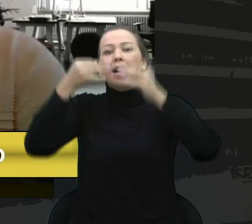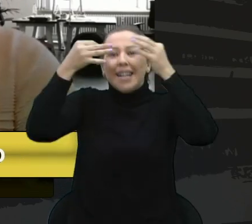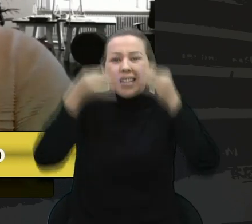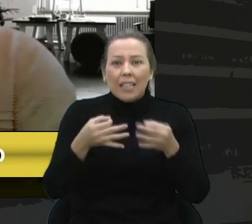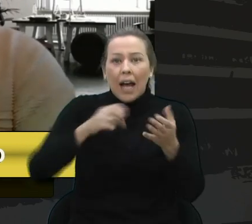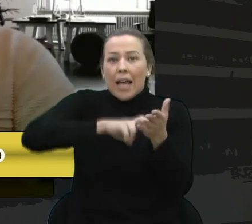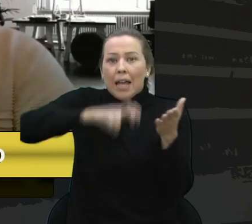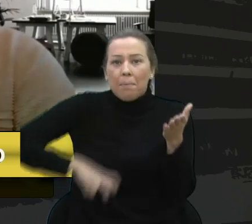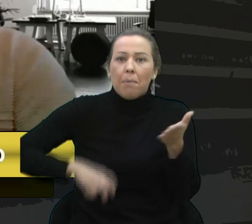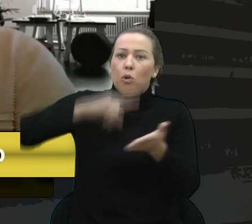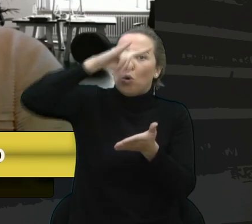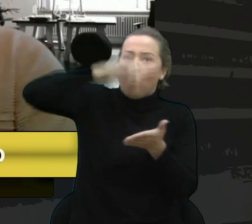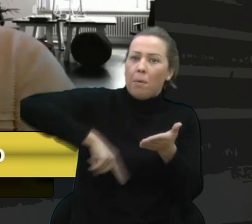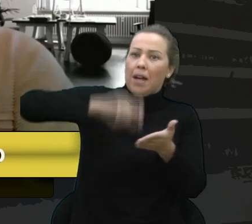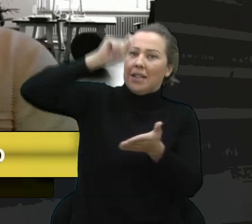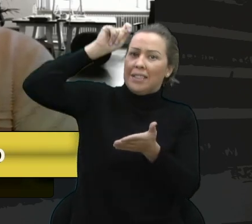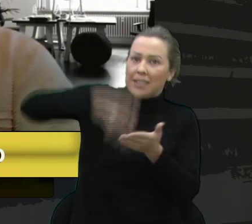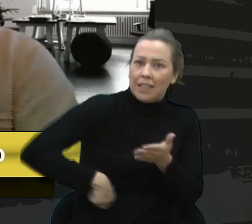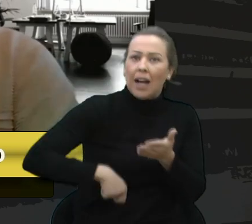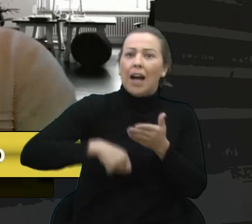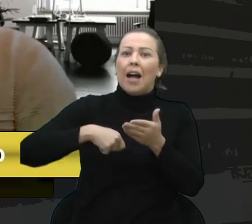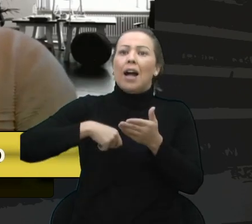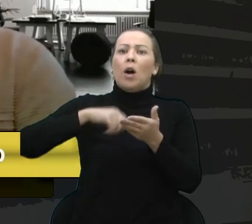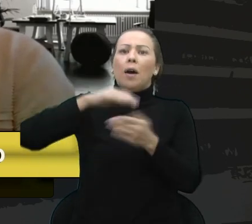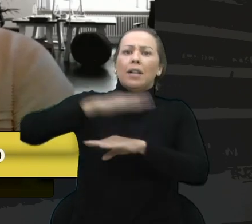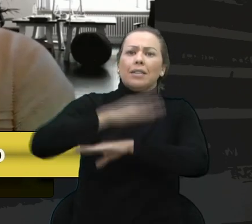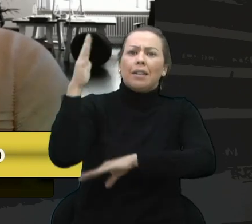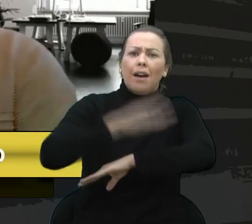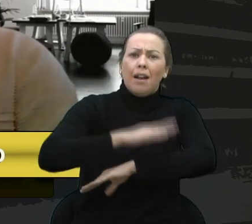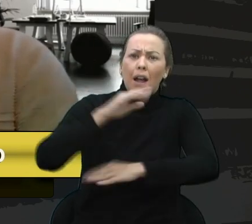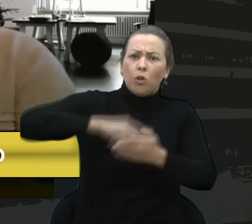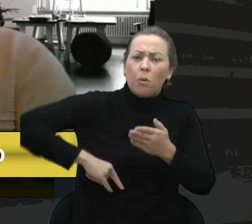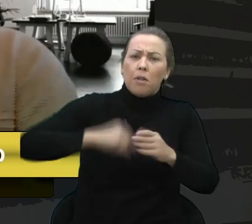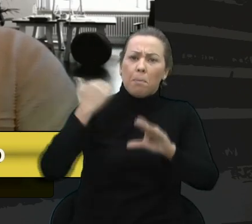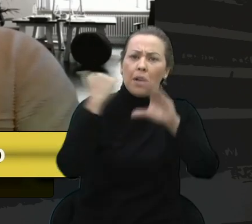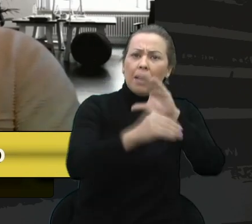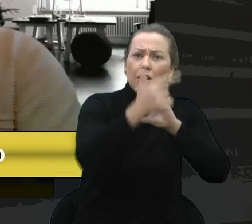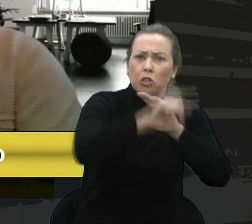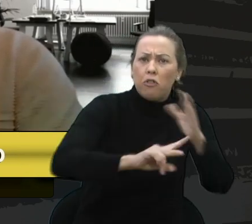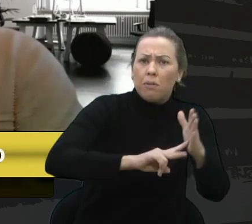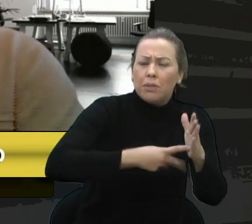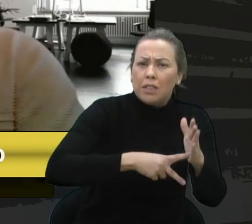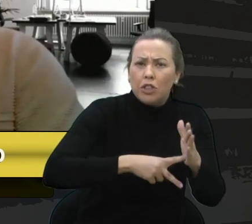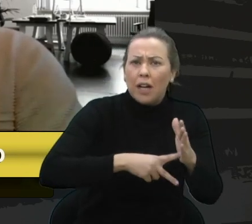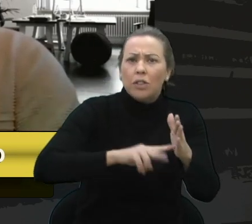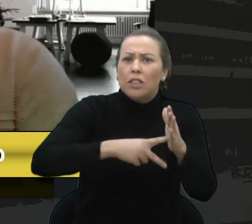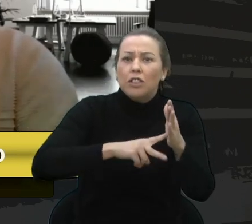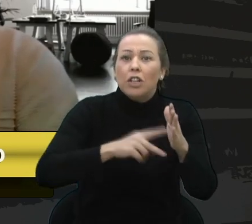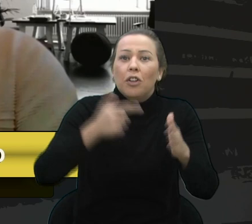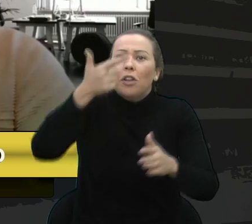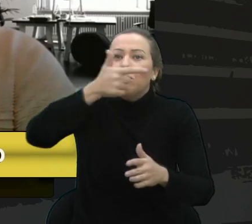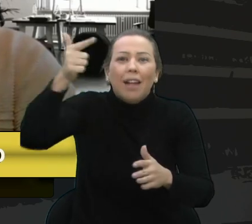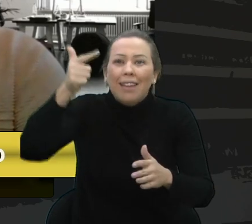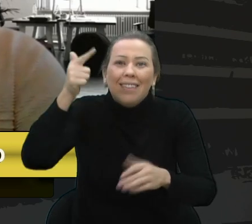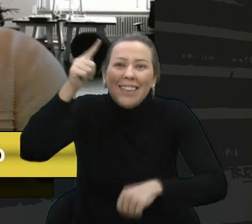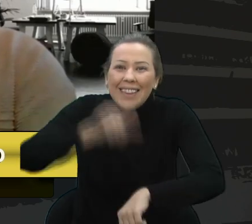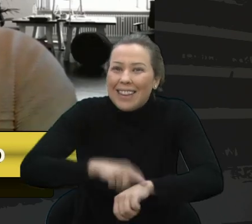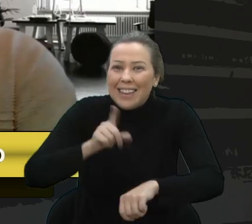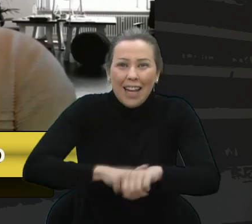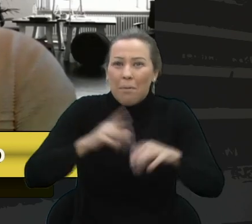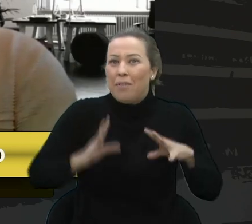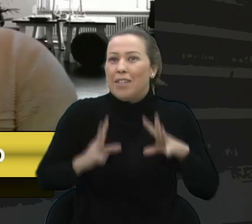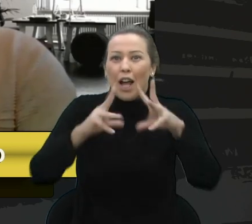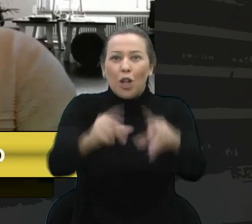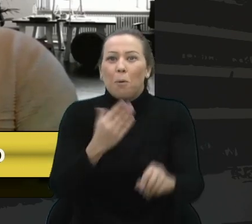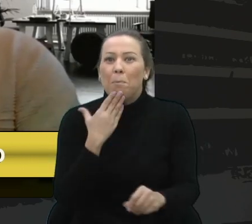imprimir o documento, têm que assinar o documento, têm que escanear o documento, enviar de volta. O sindicato não vai ter tempo para processar todos